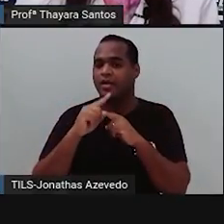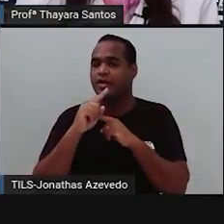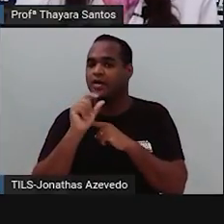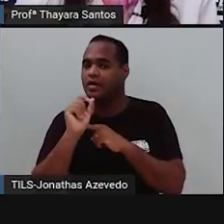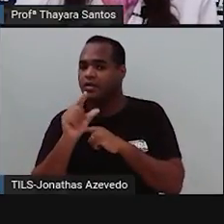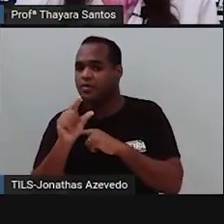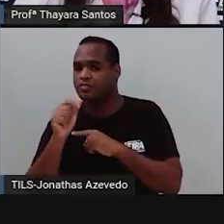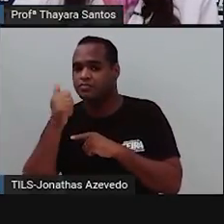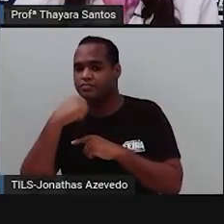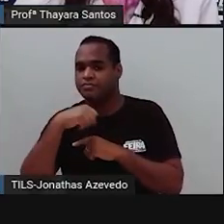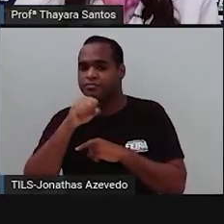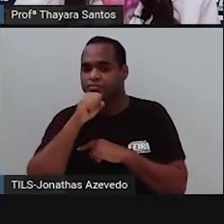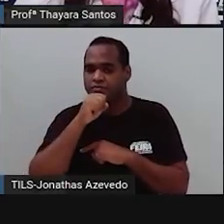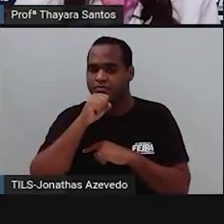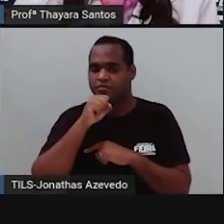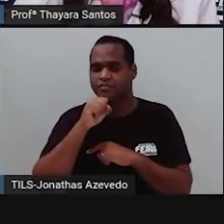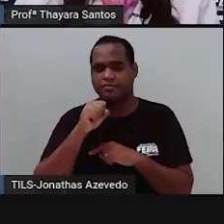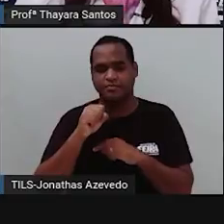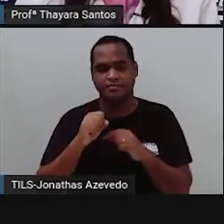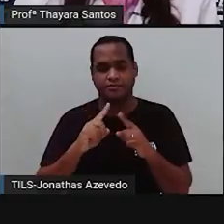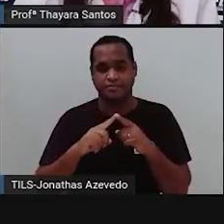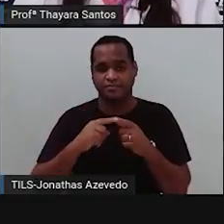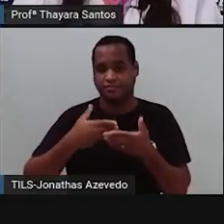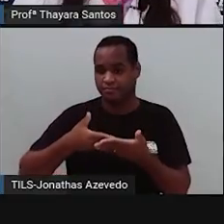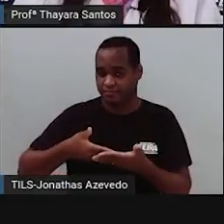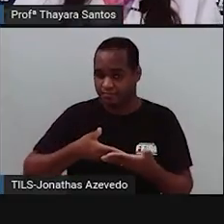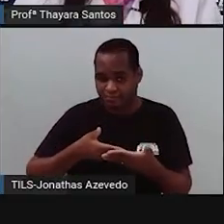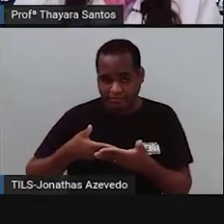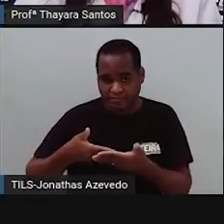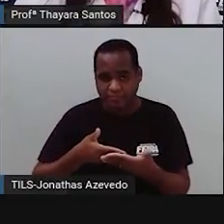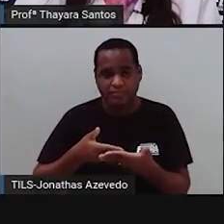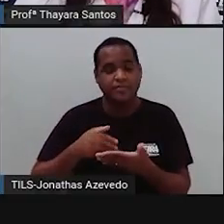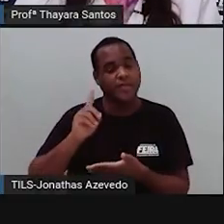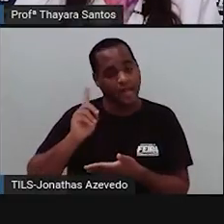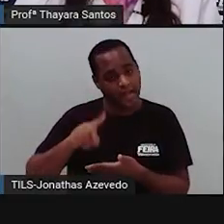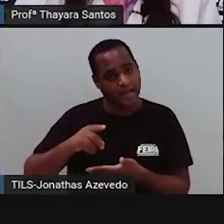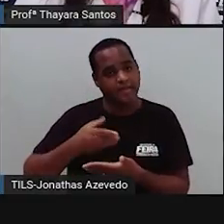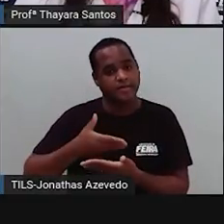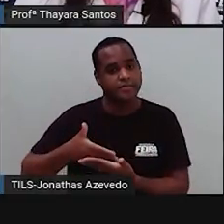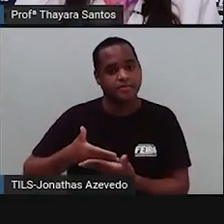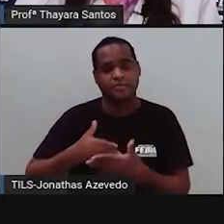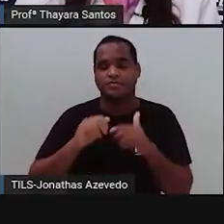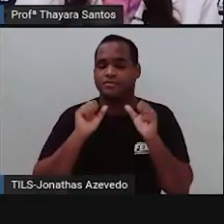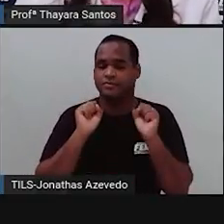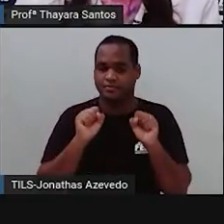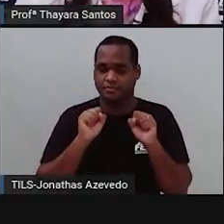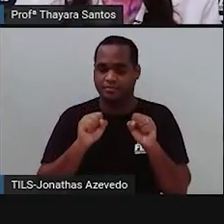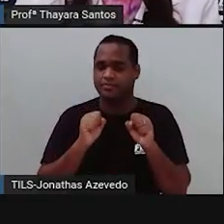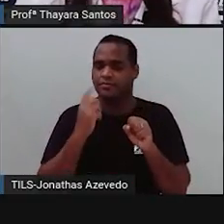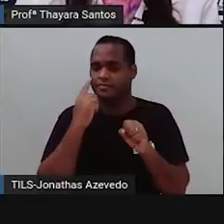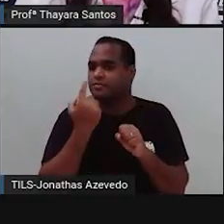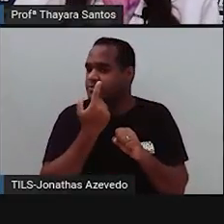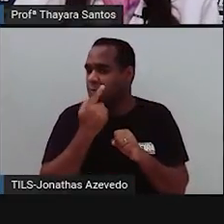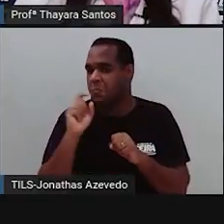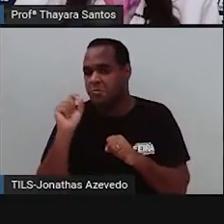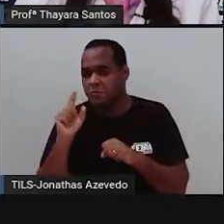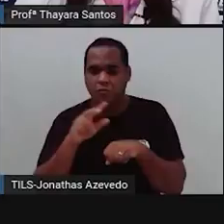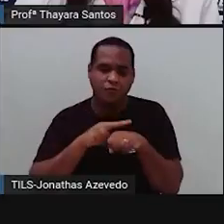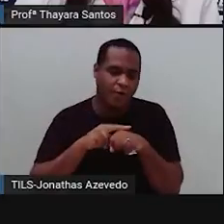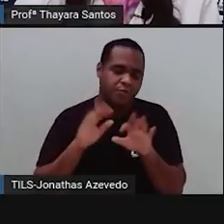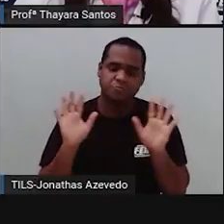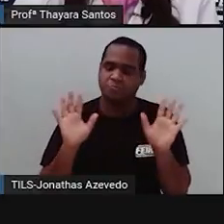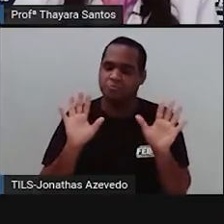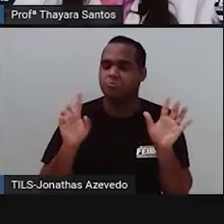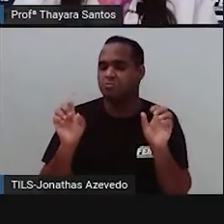com a cor do olho da mãe, vai nascer um bebê. A única possibilidade é de nascer um bebê que também tem o olho claro. Isso quer